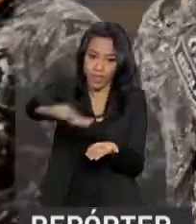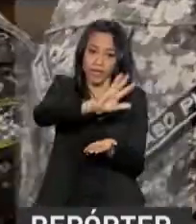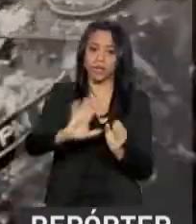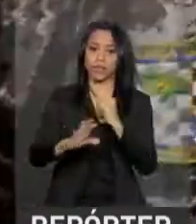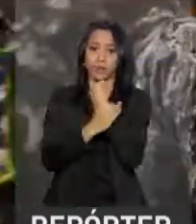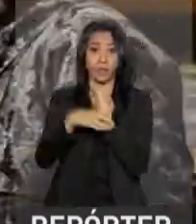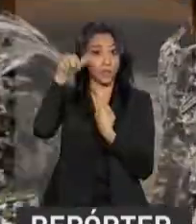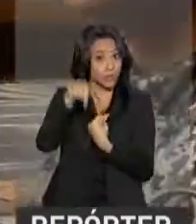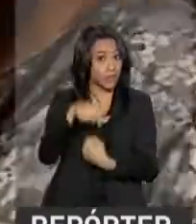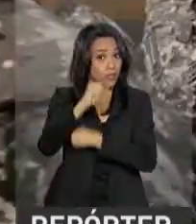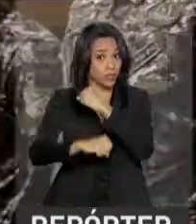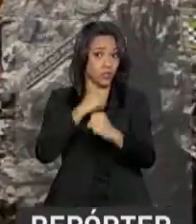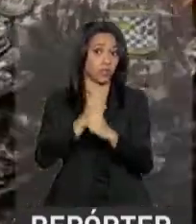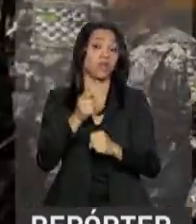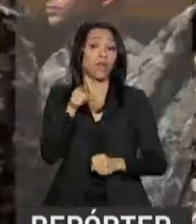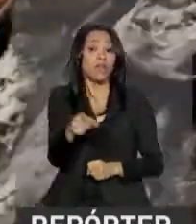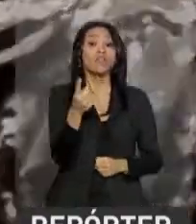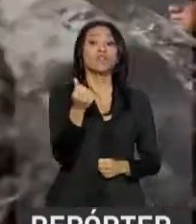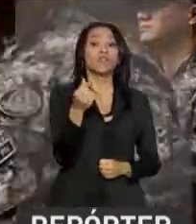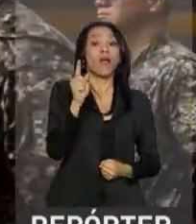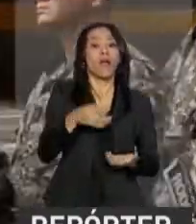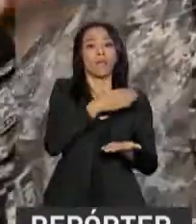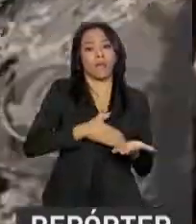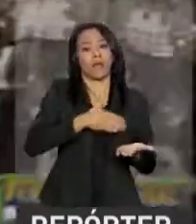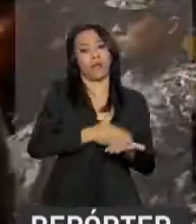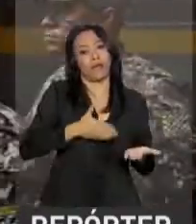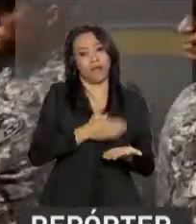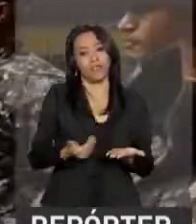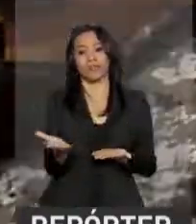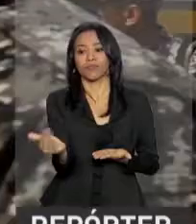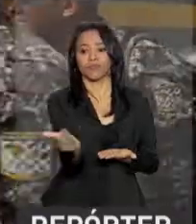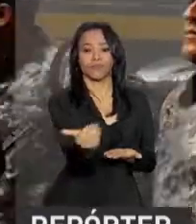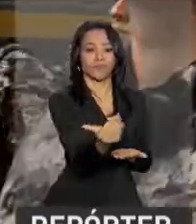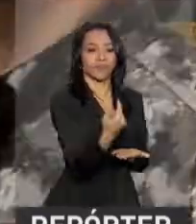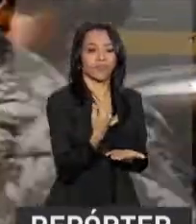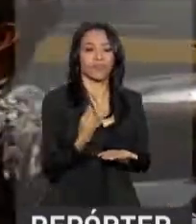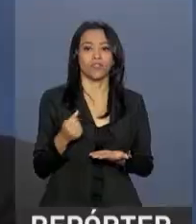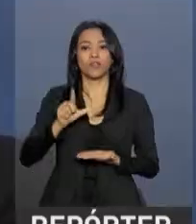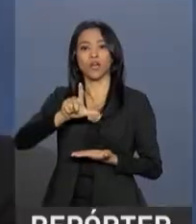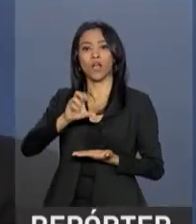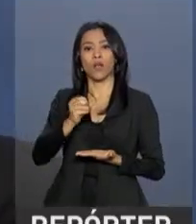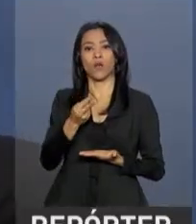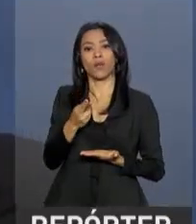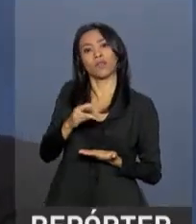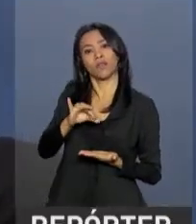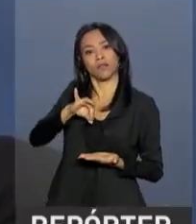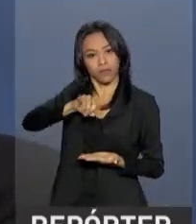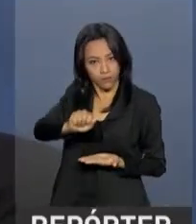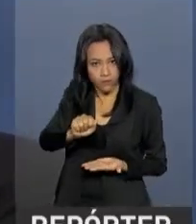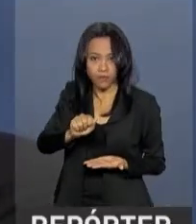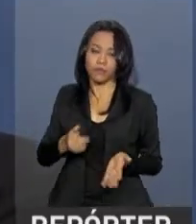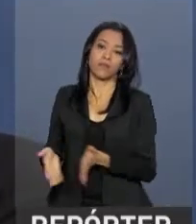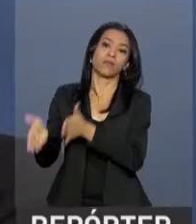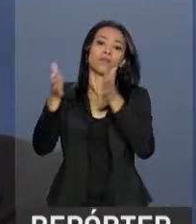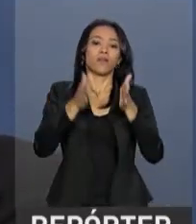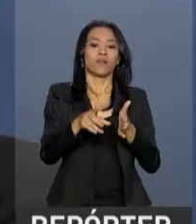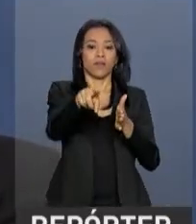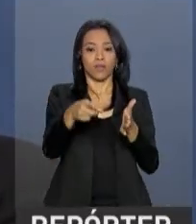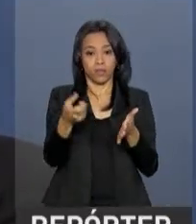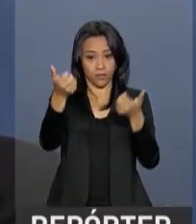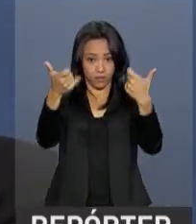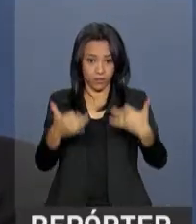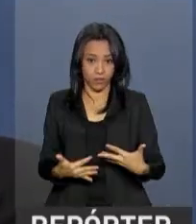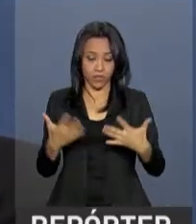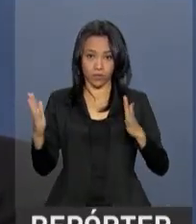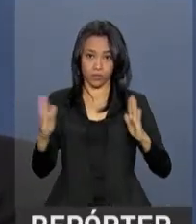ano. O recurso é parte da arrecadação das loterias federais. A estimativa é que em 2022